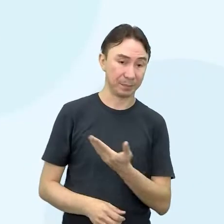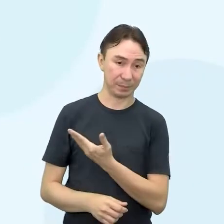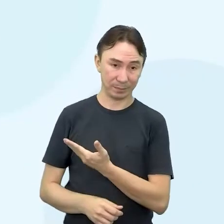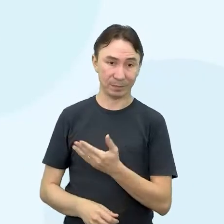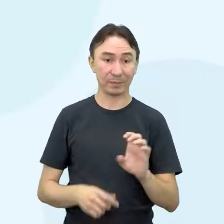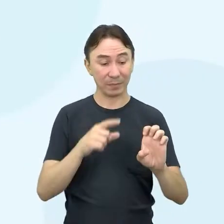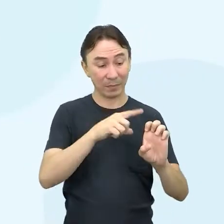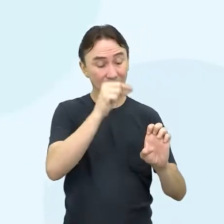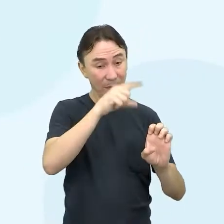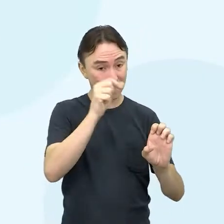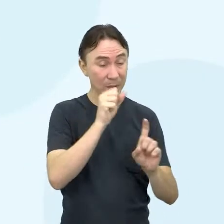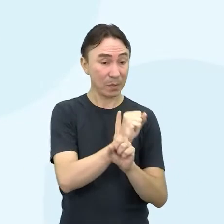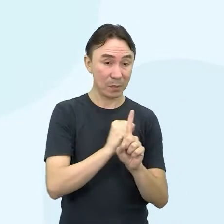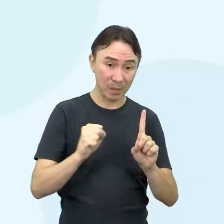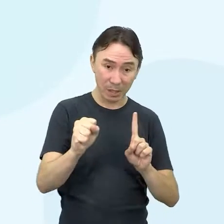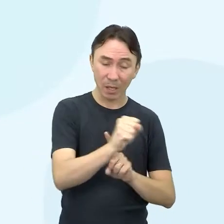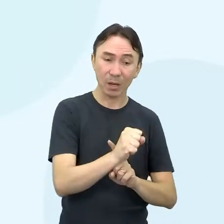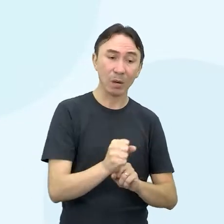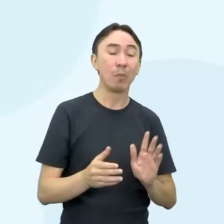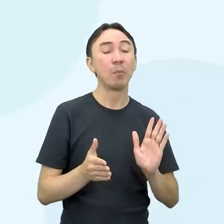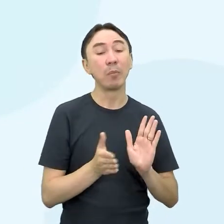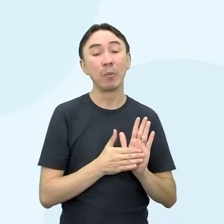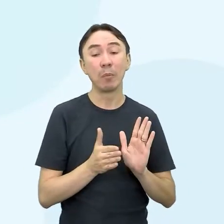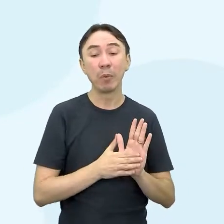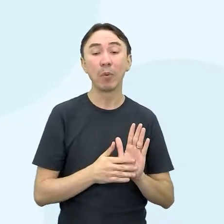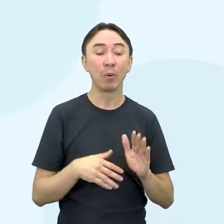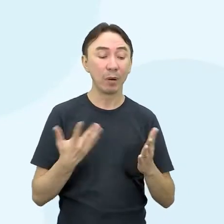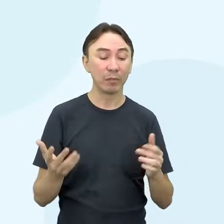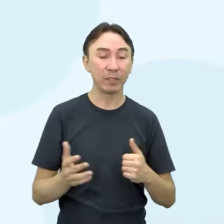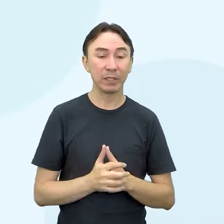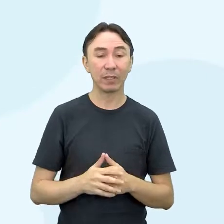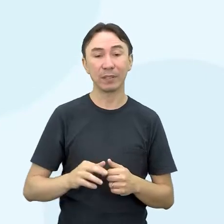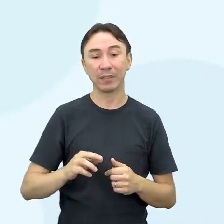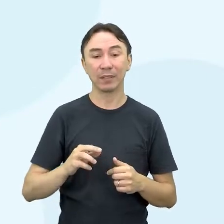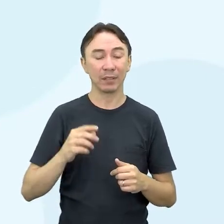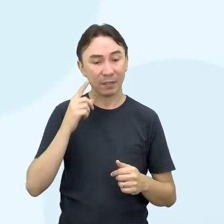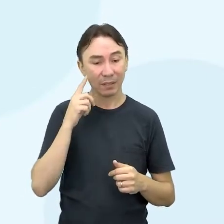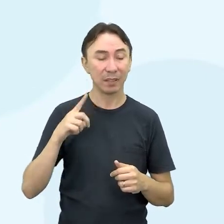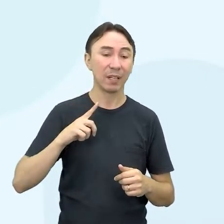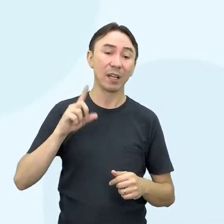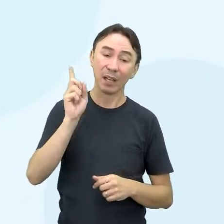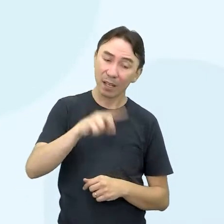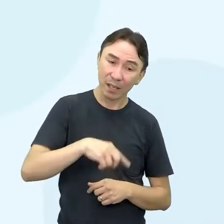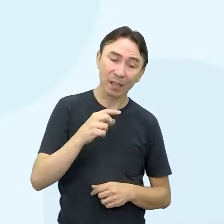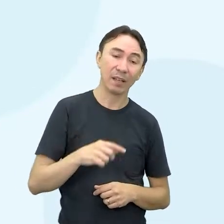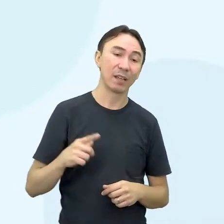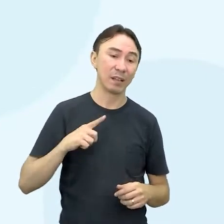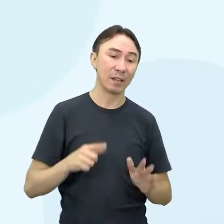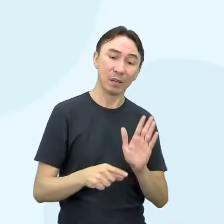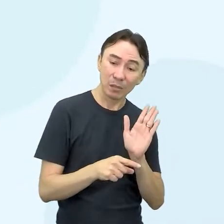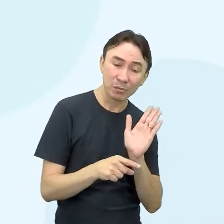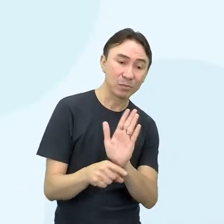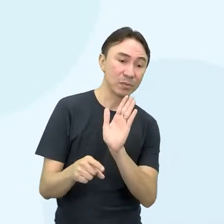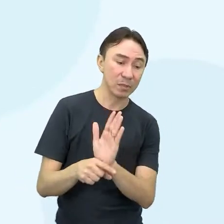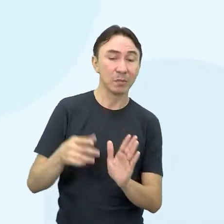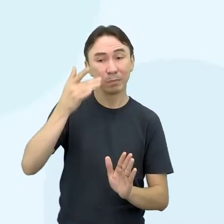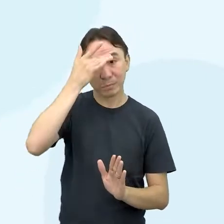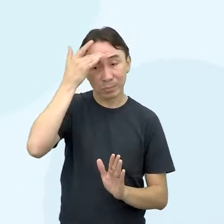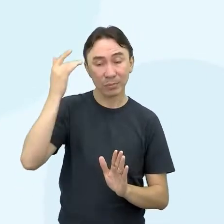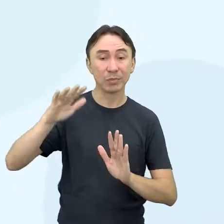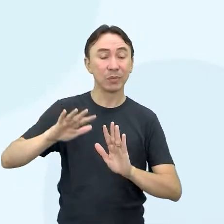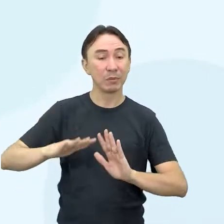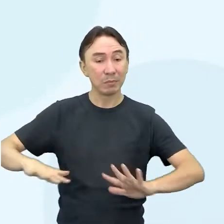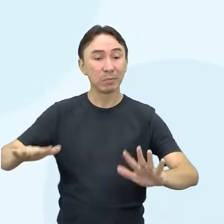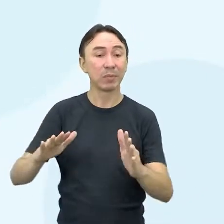do empreendedorismo social é planejada para uma população carente ou altamente desfavorecida, sem recursos